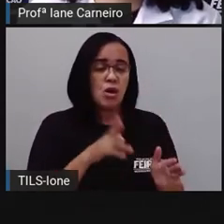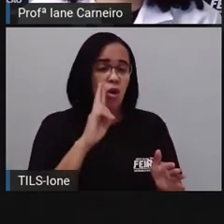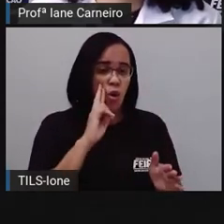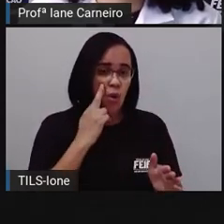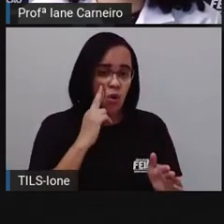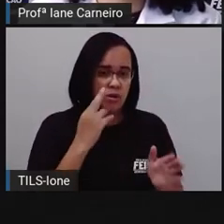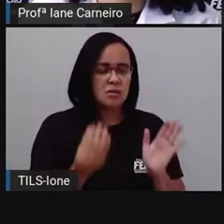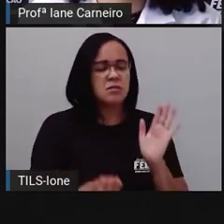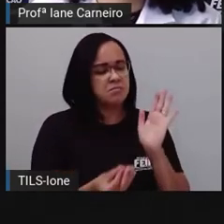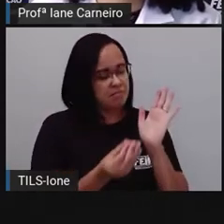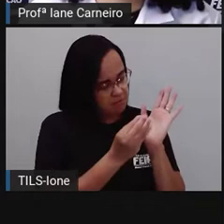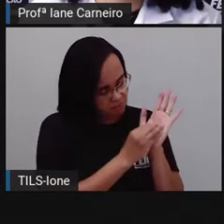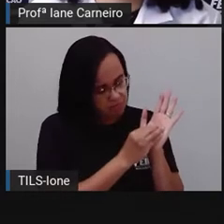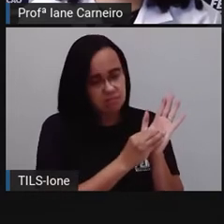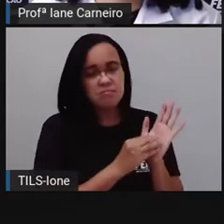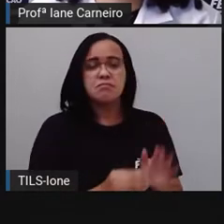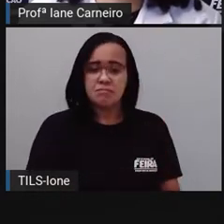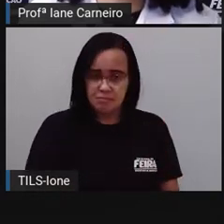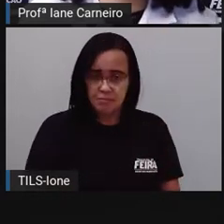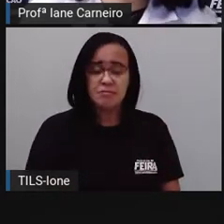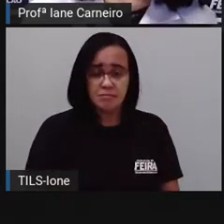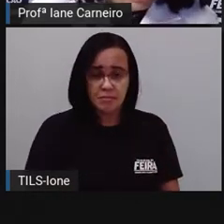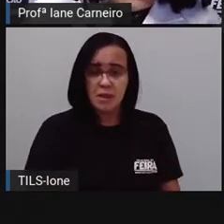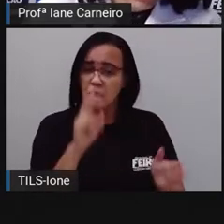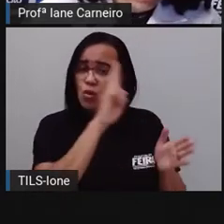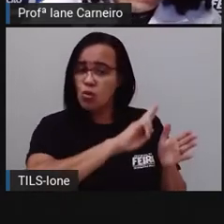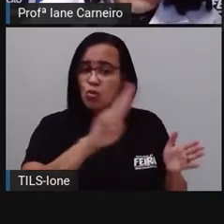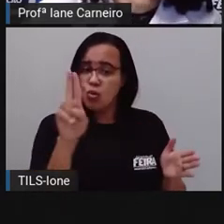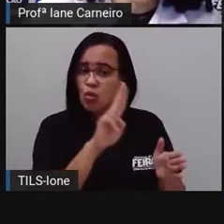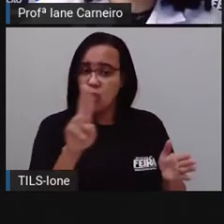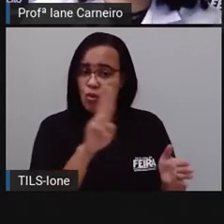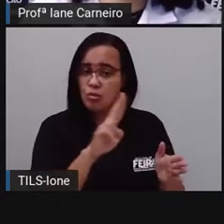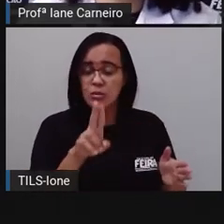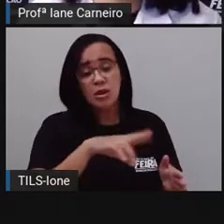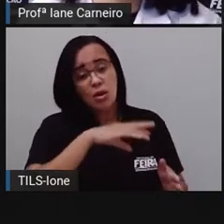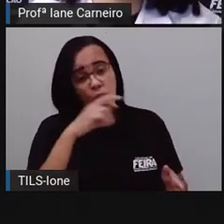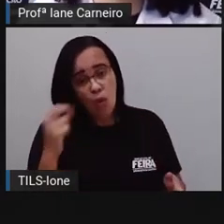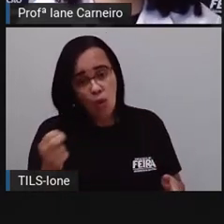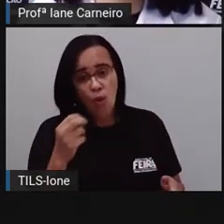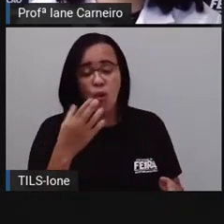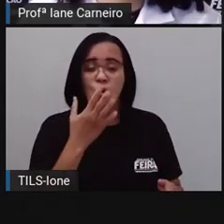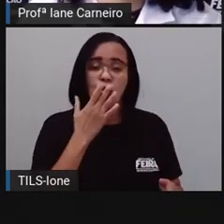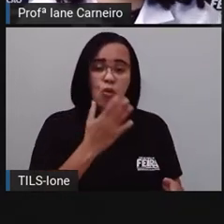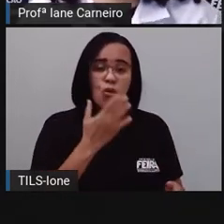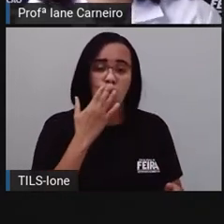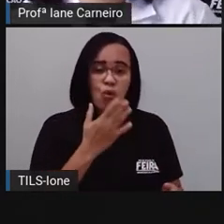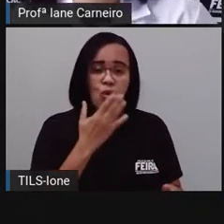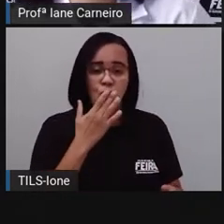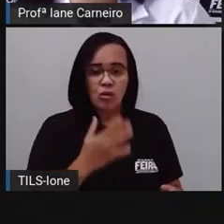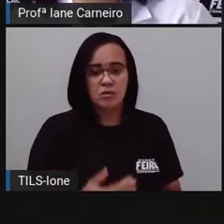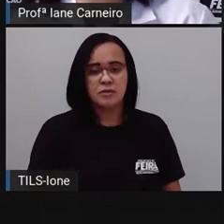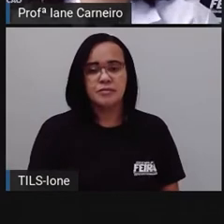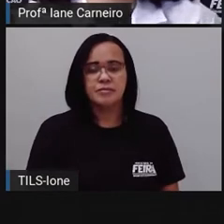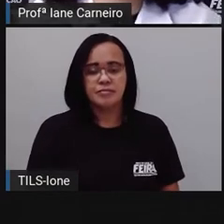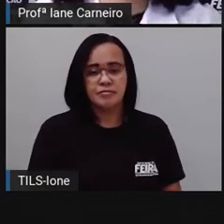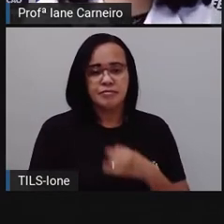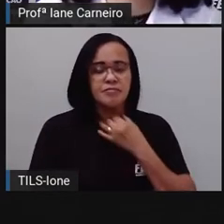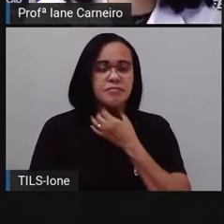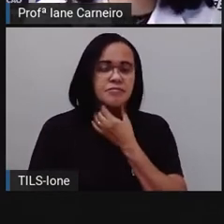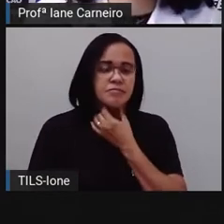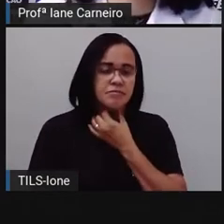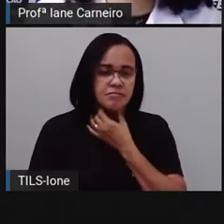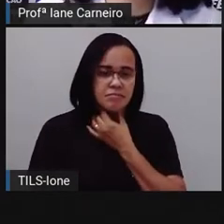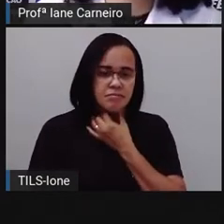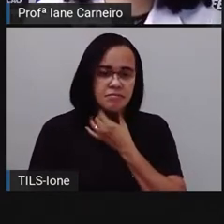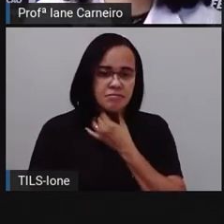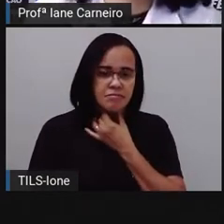Aí vem aqui e escreve o nome da cor que você mais gosta, ó. Rosa. Você tem uma irmã, né? Qual